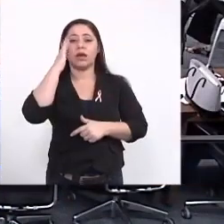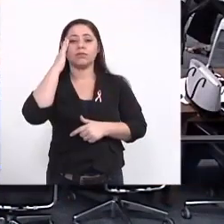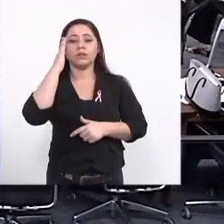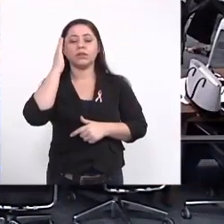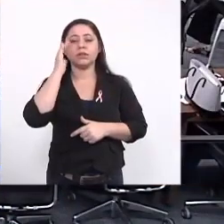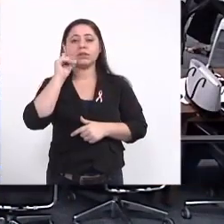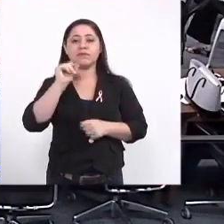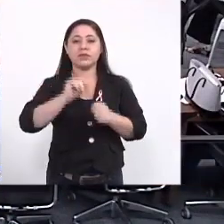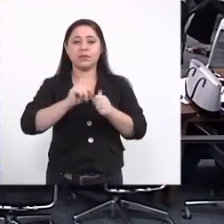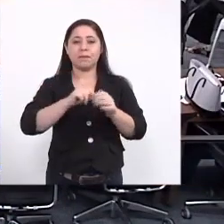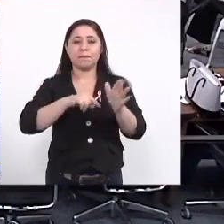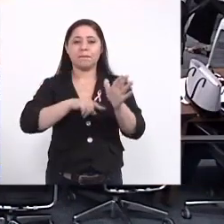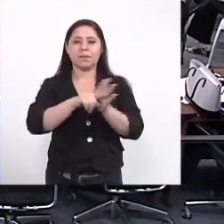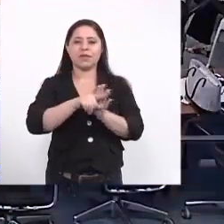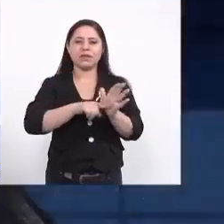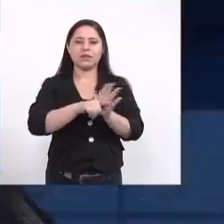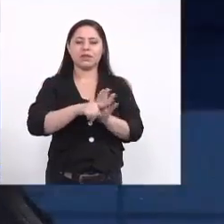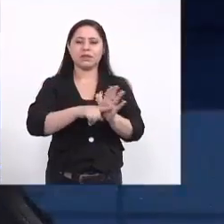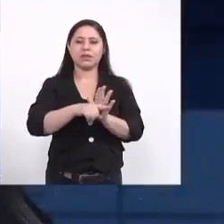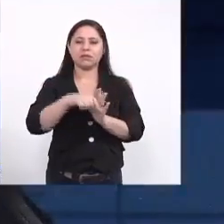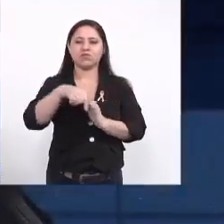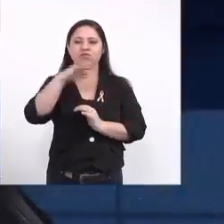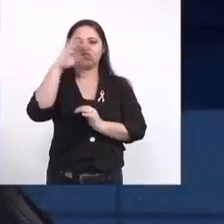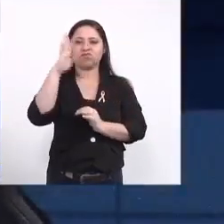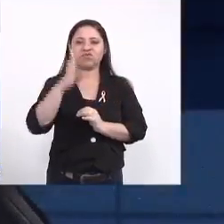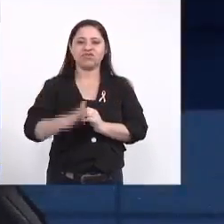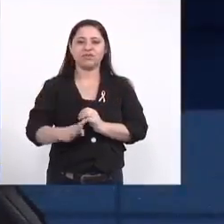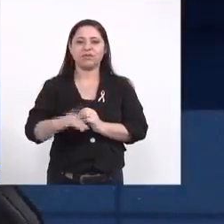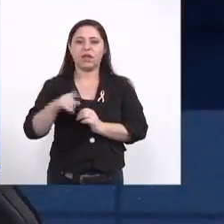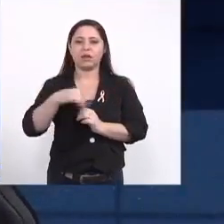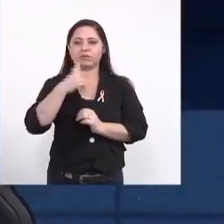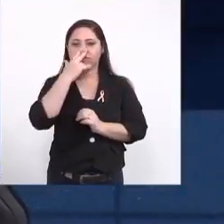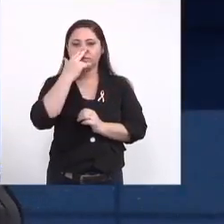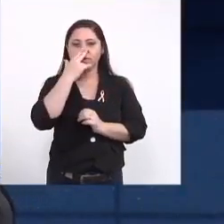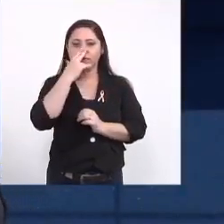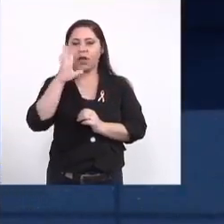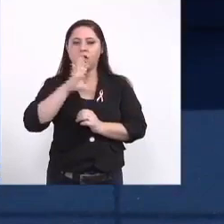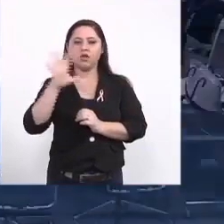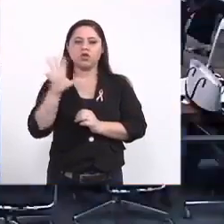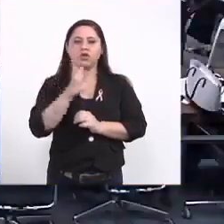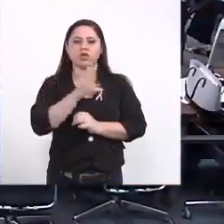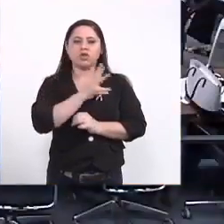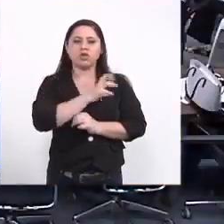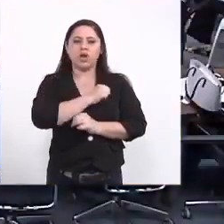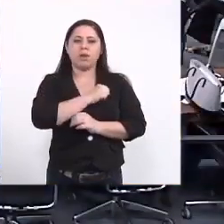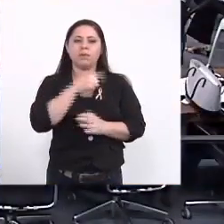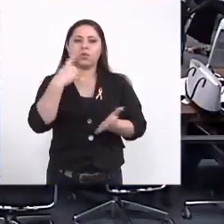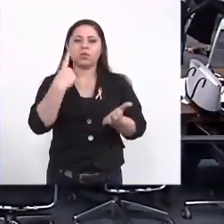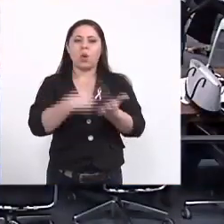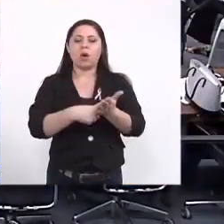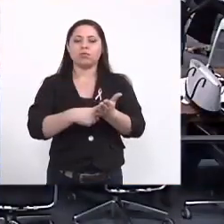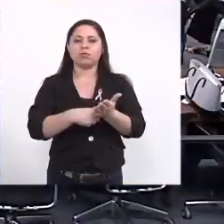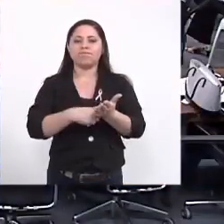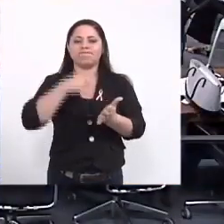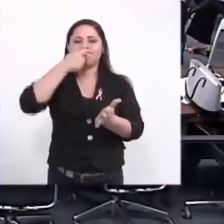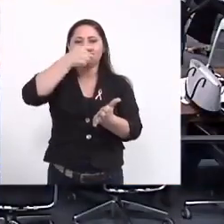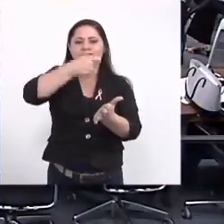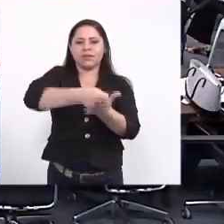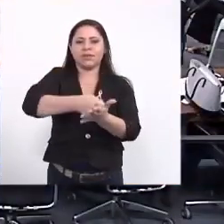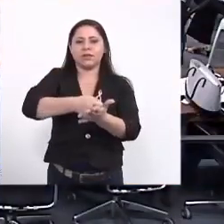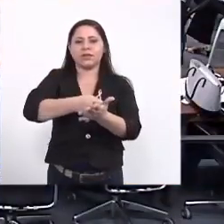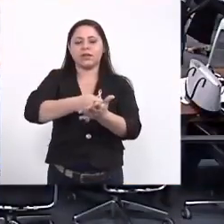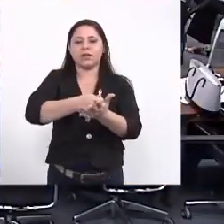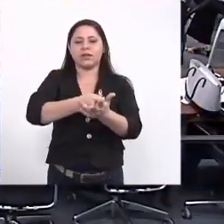pesquisa principalmente no Brasil é paixão é comprometimento é